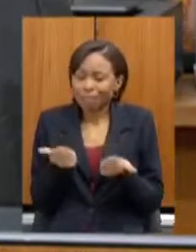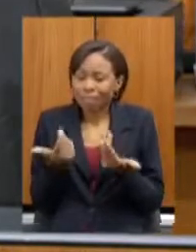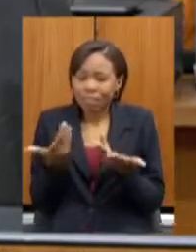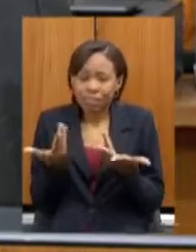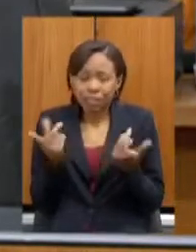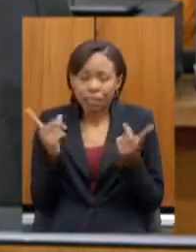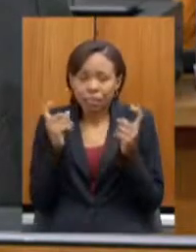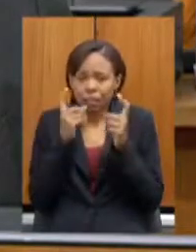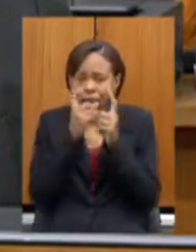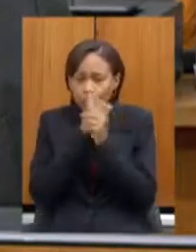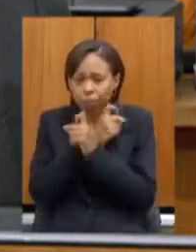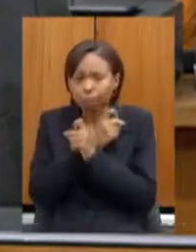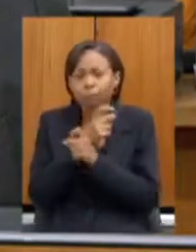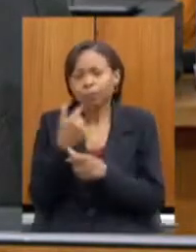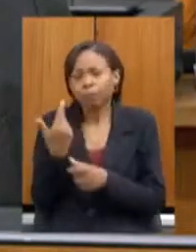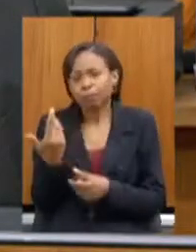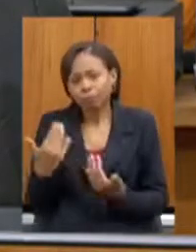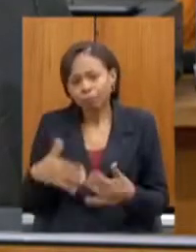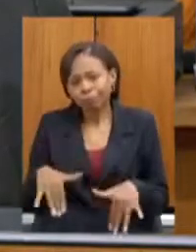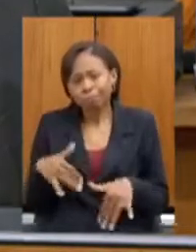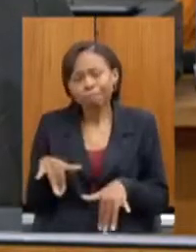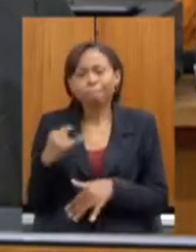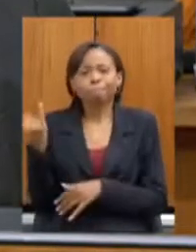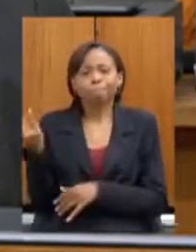sabemos que é muito importante